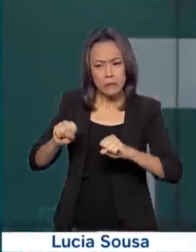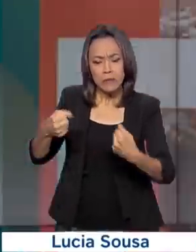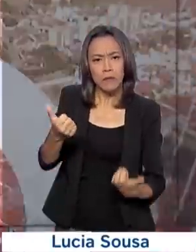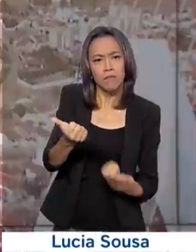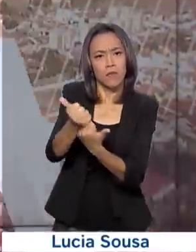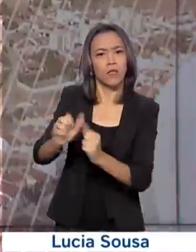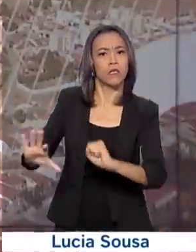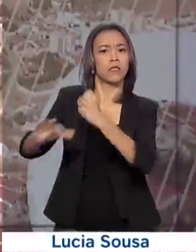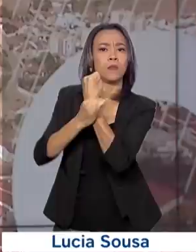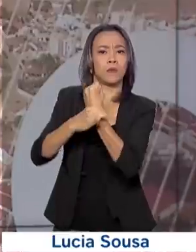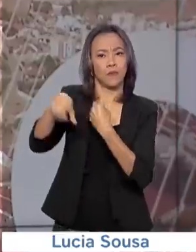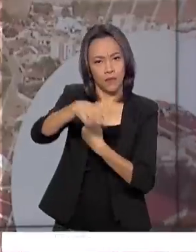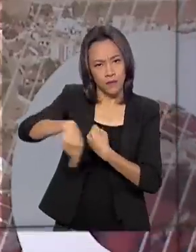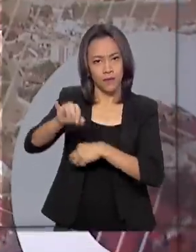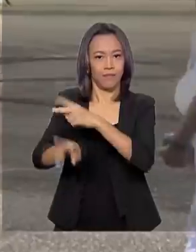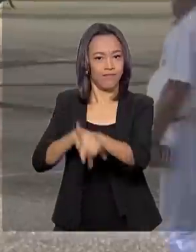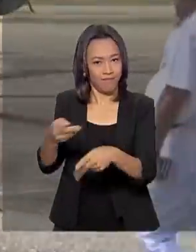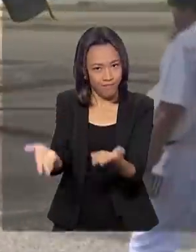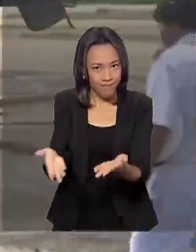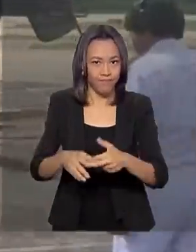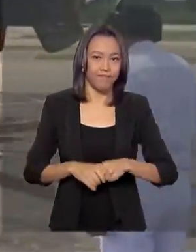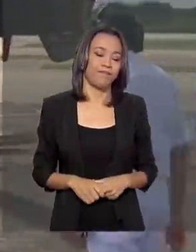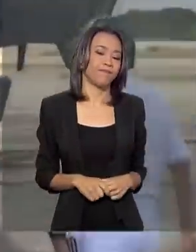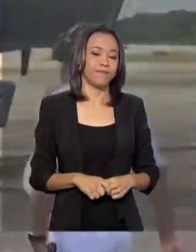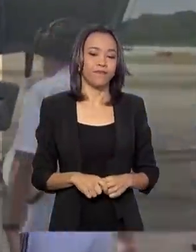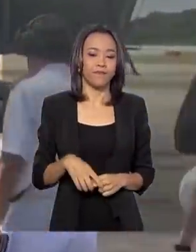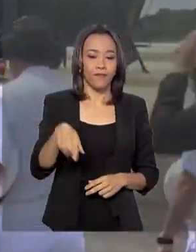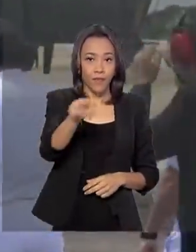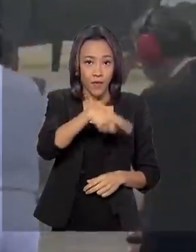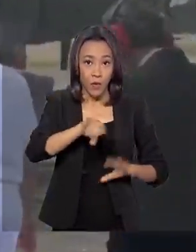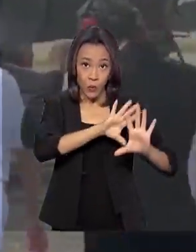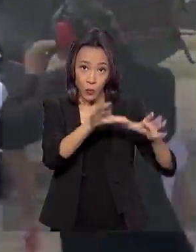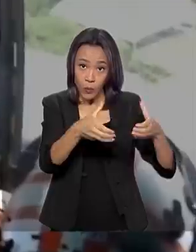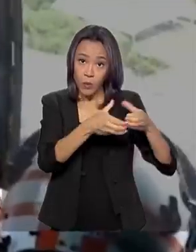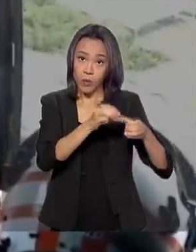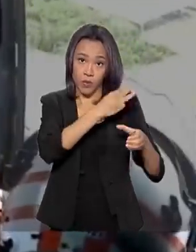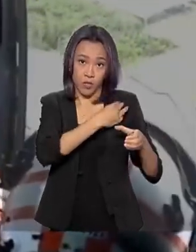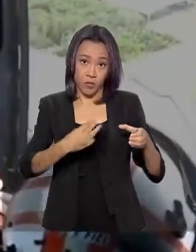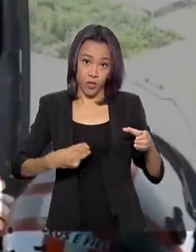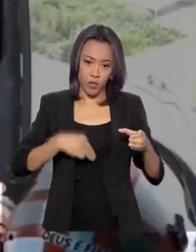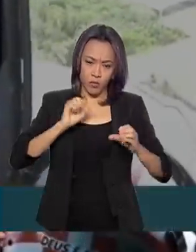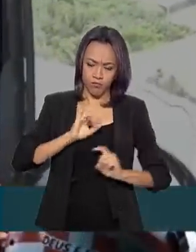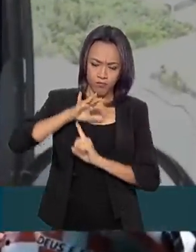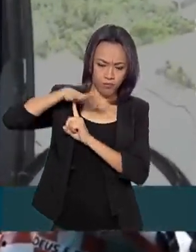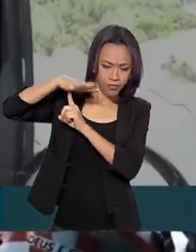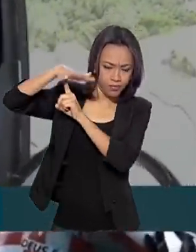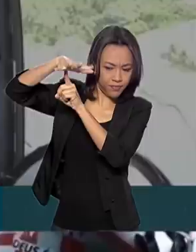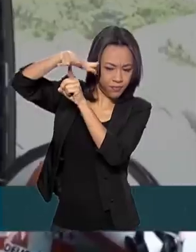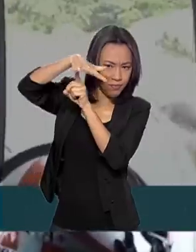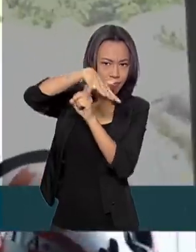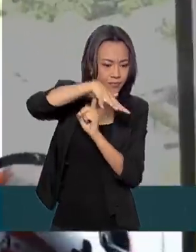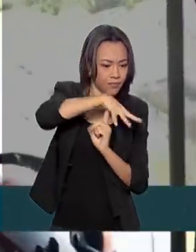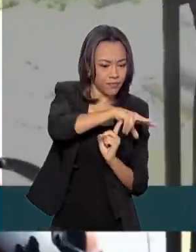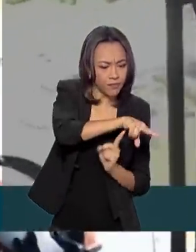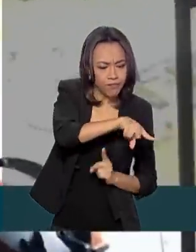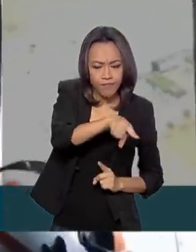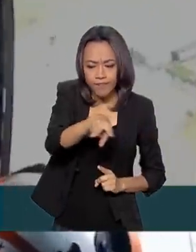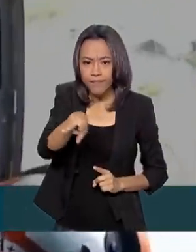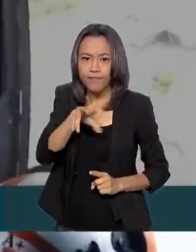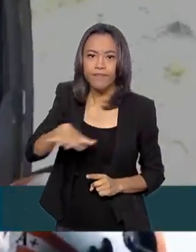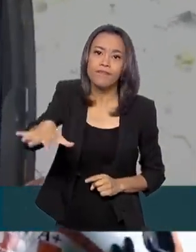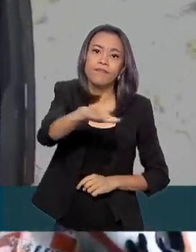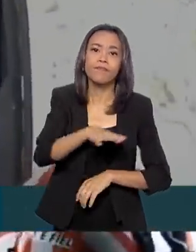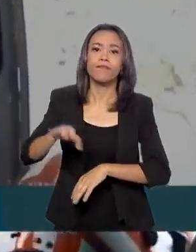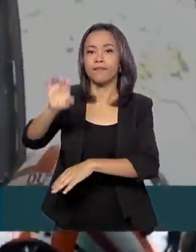segurança da população. A comitiva de ministros sobrevoou a região metropolitana de Fortaleza na